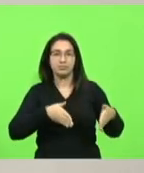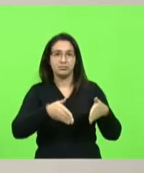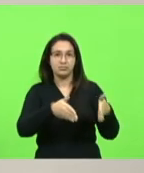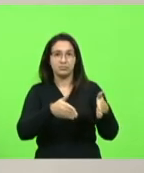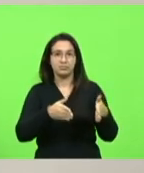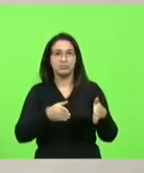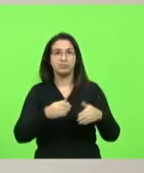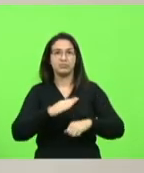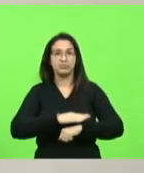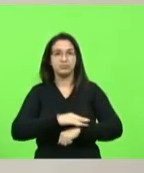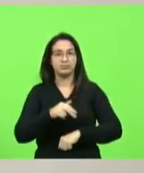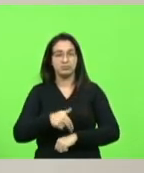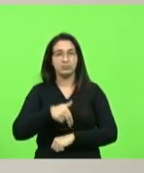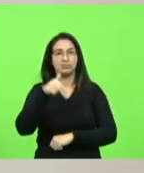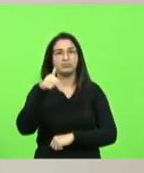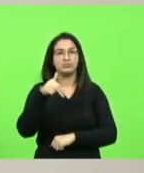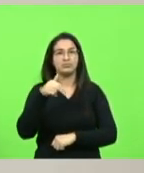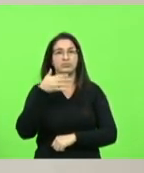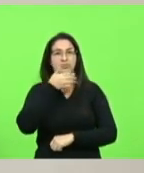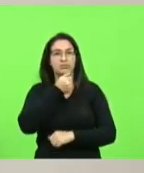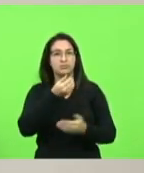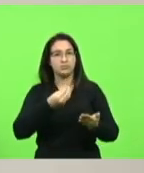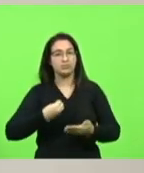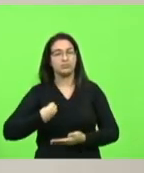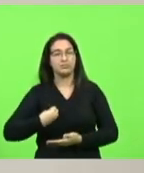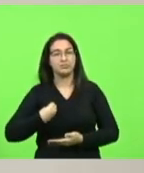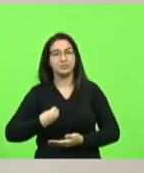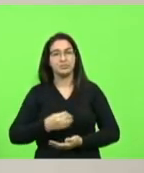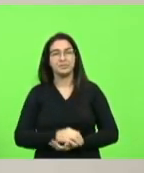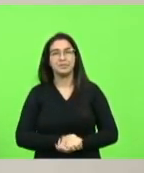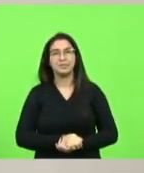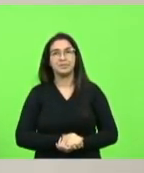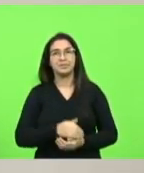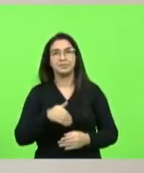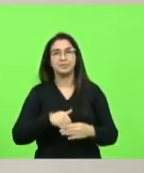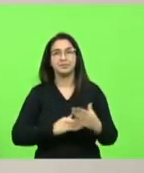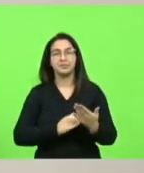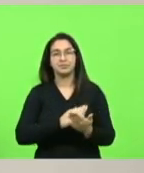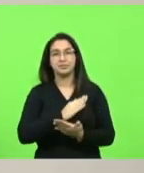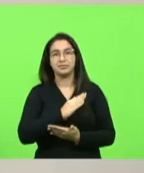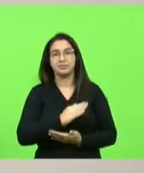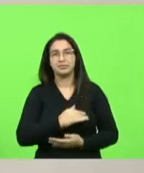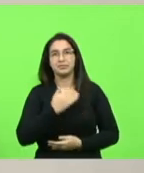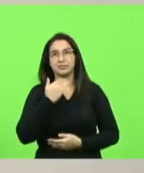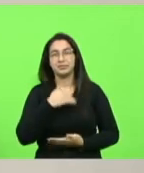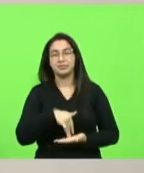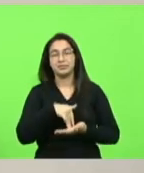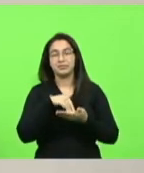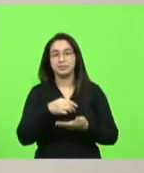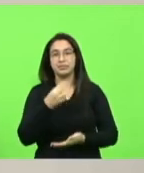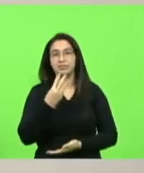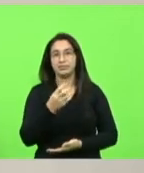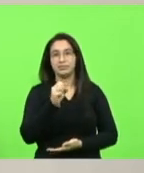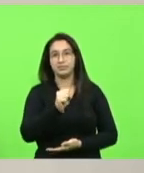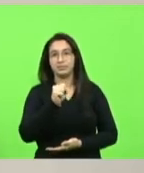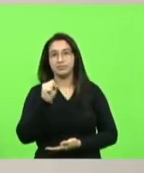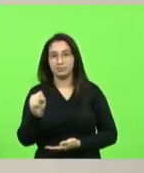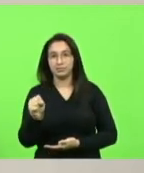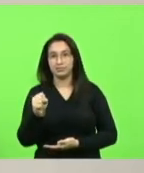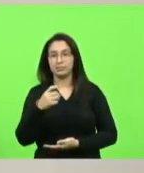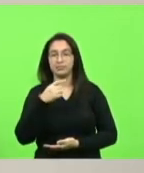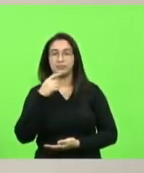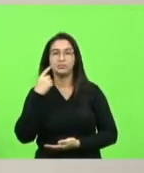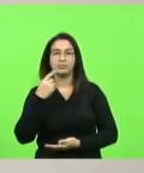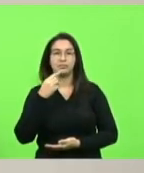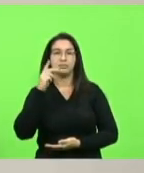em discussão em votação aprovado moção número 388 deputada